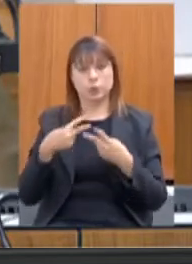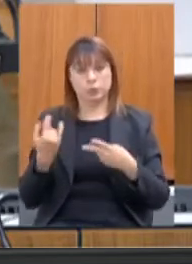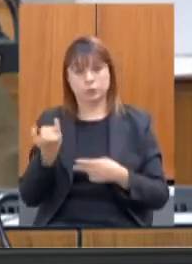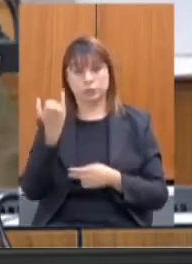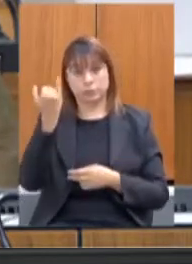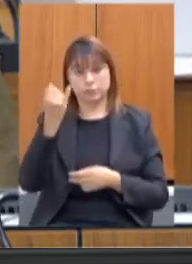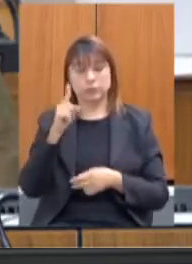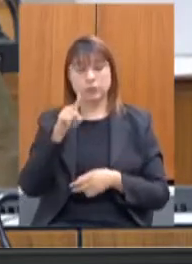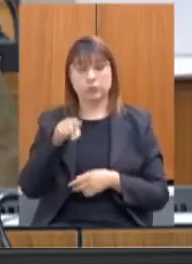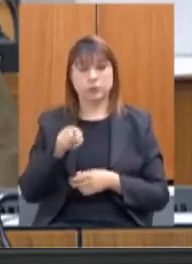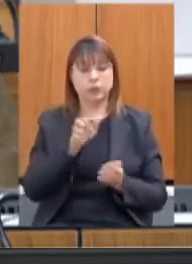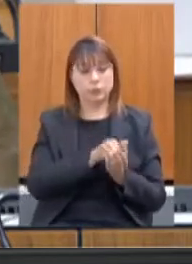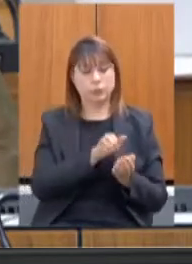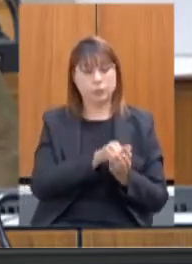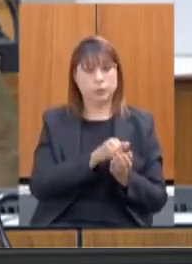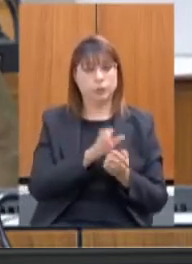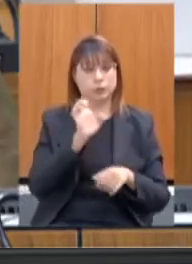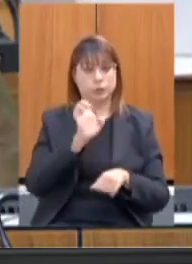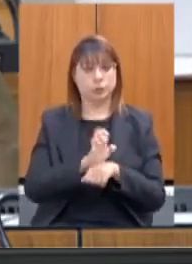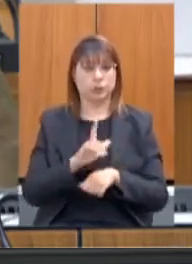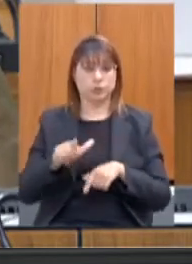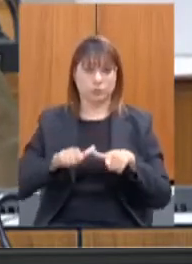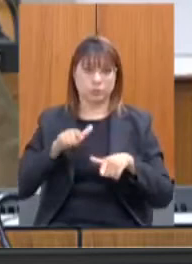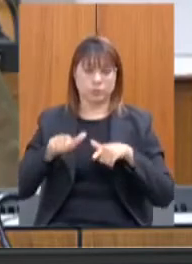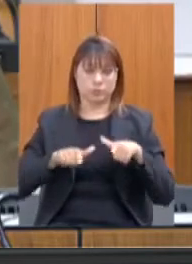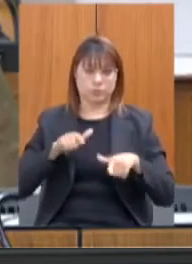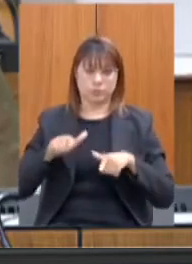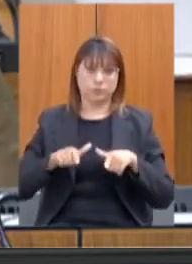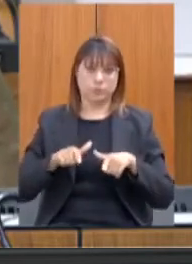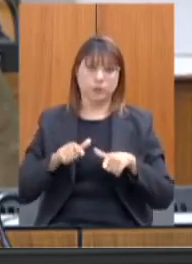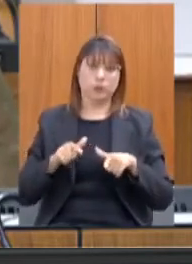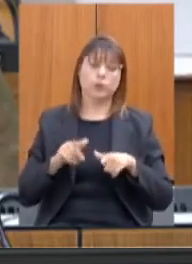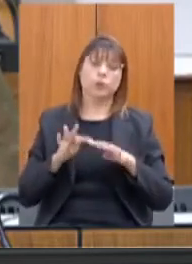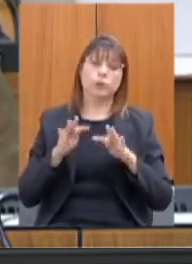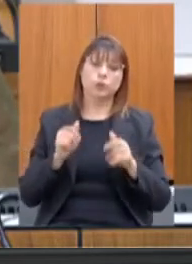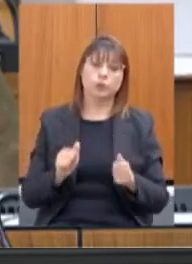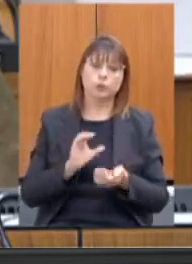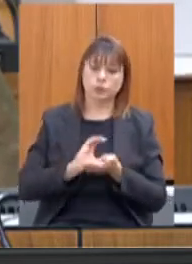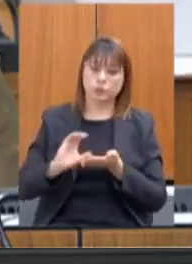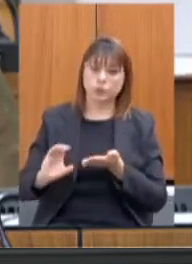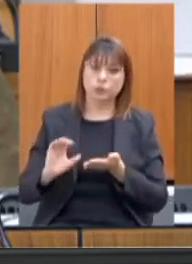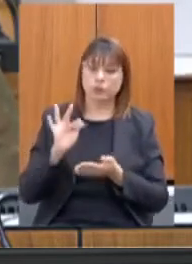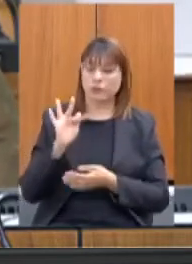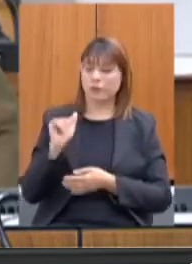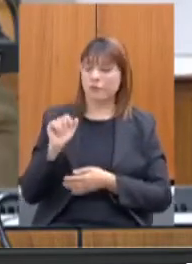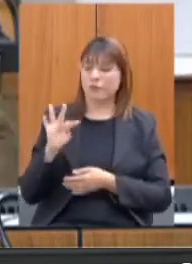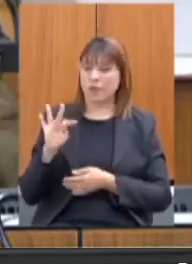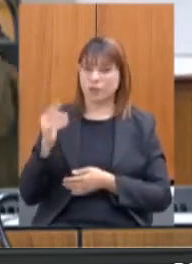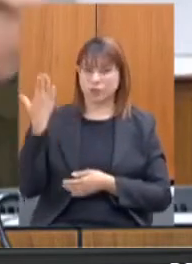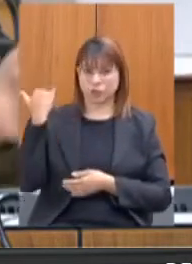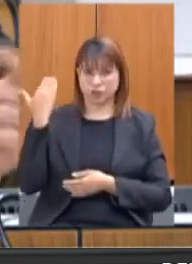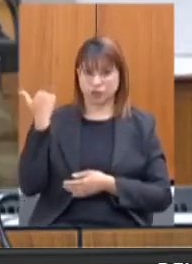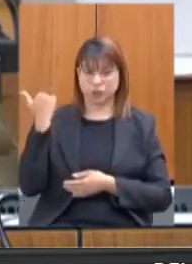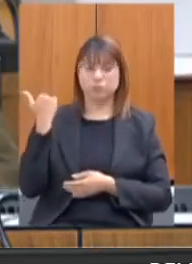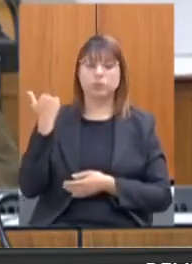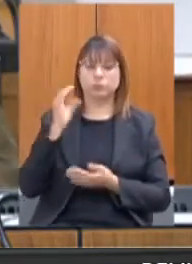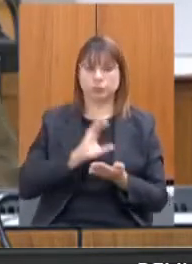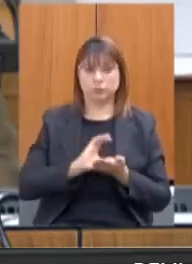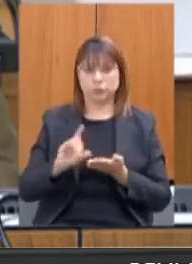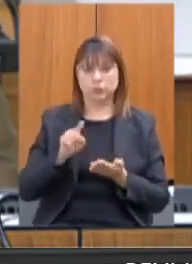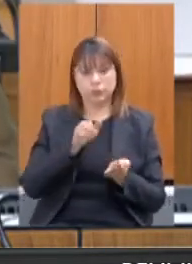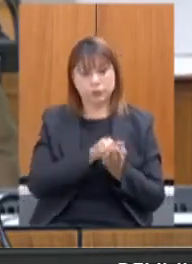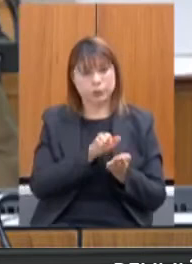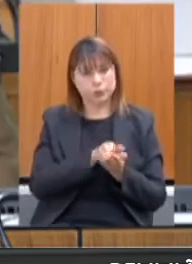a criação do Fundo Estadual do Trabalho. e todo o recurso do antigo FAT vem para esse Fundo Estadual do